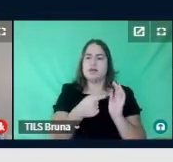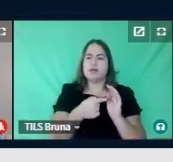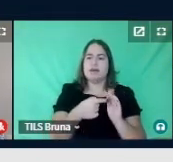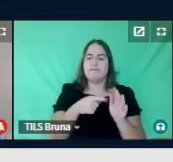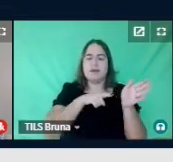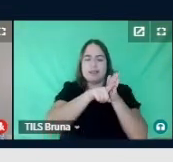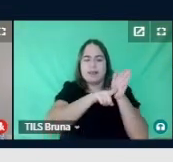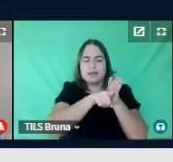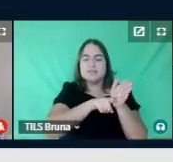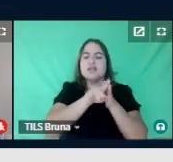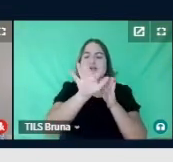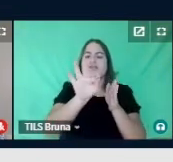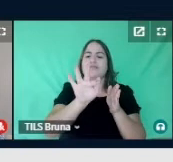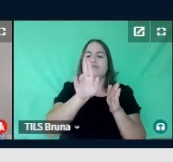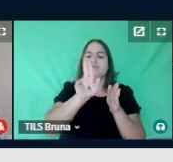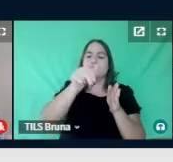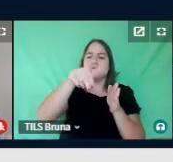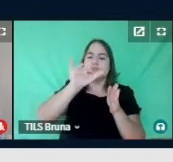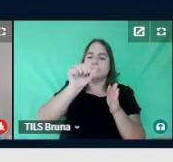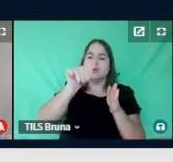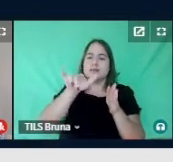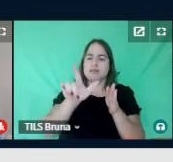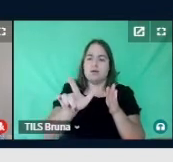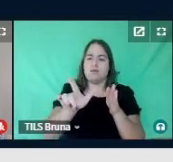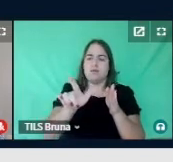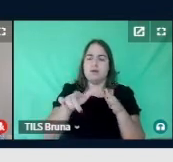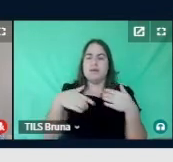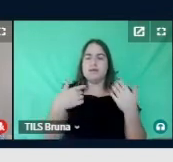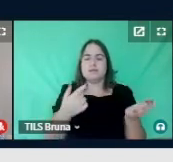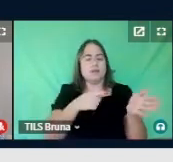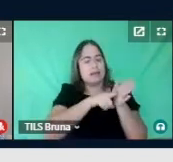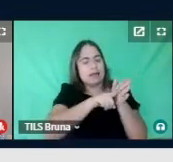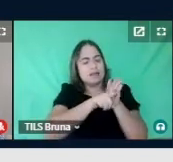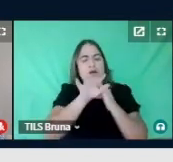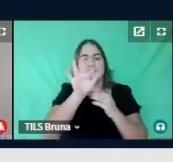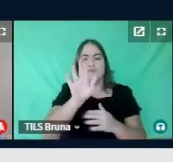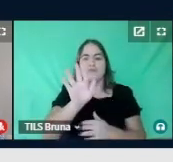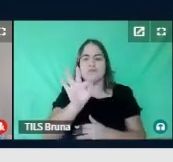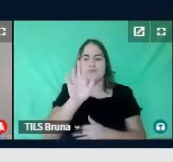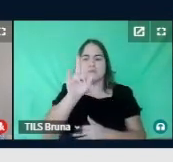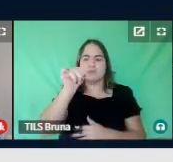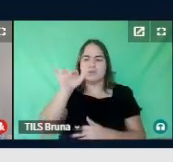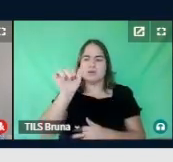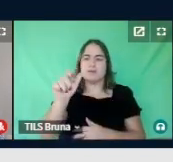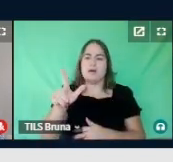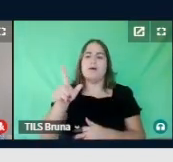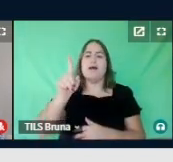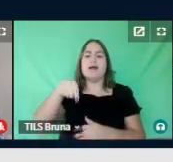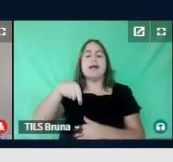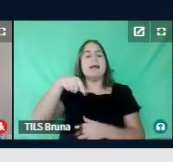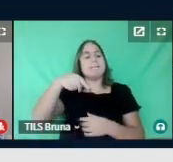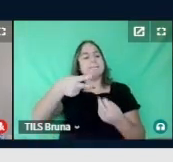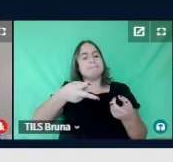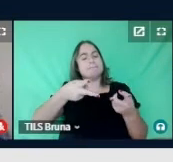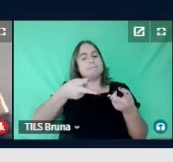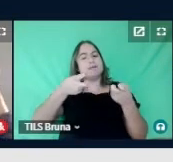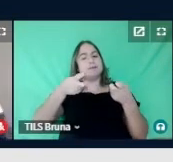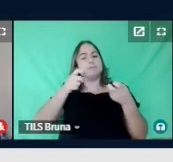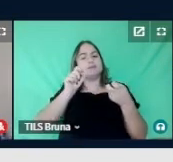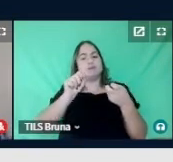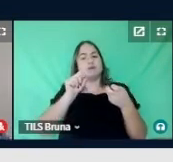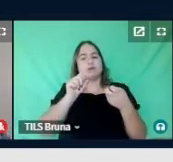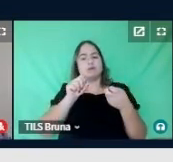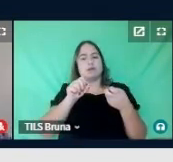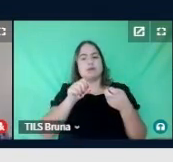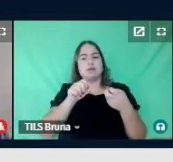comportamento de Scheme. Na análise funcional do comportamento, é previsto uma tríplice